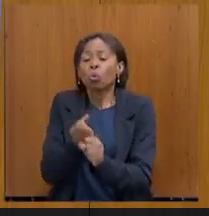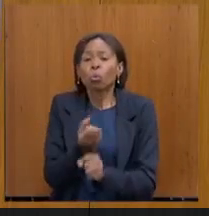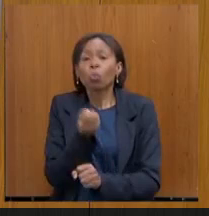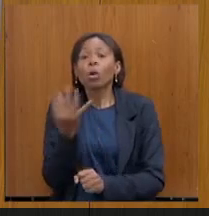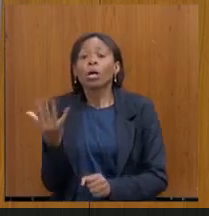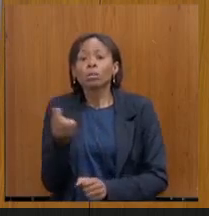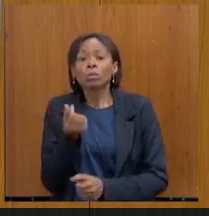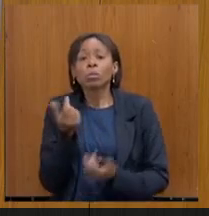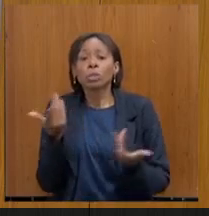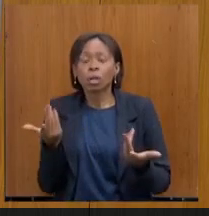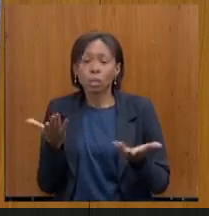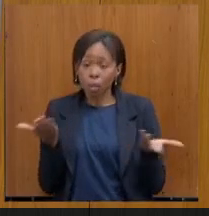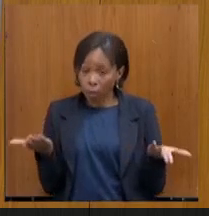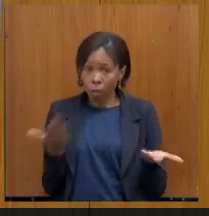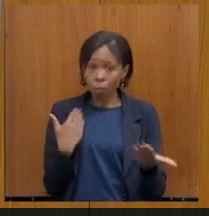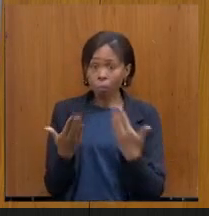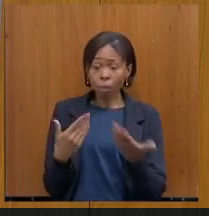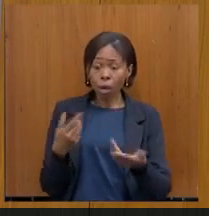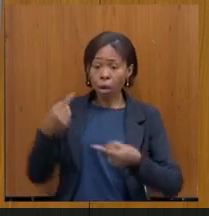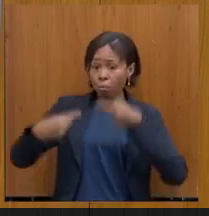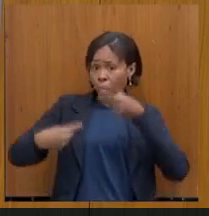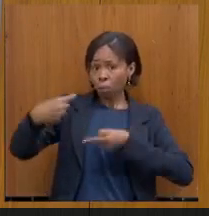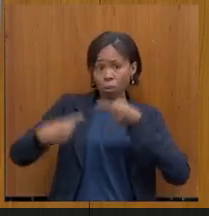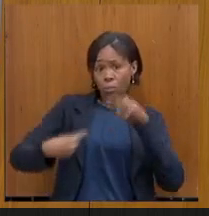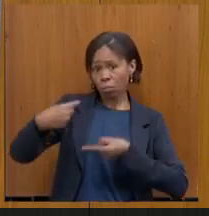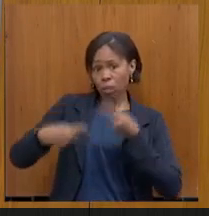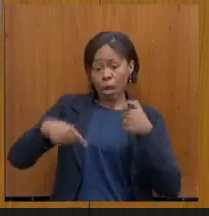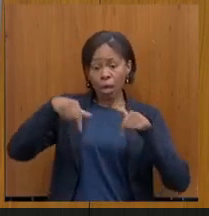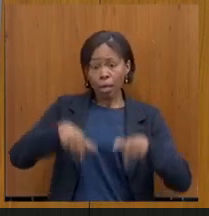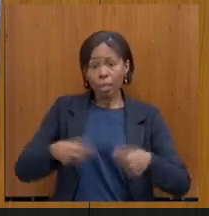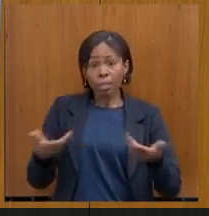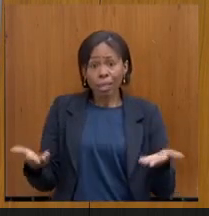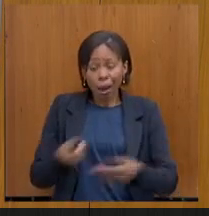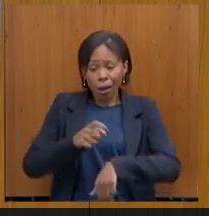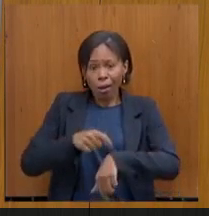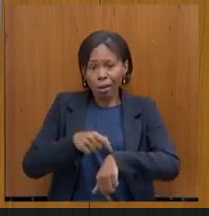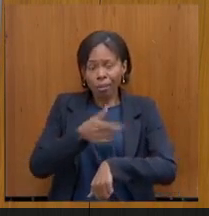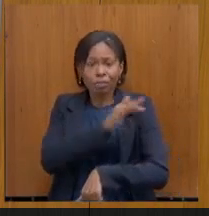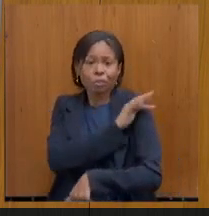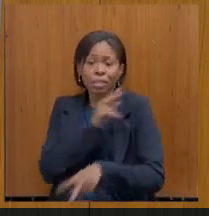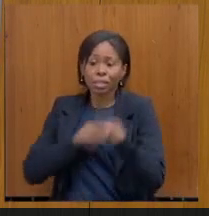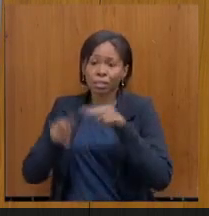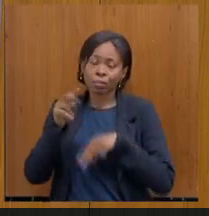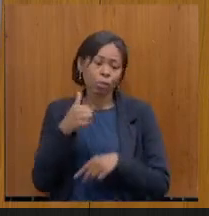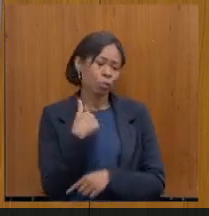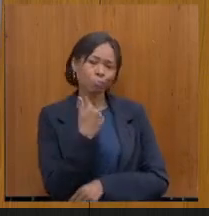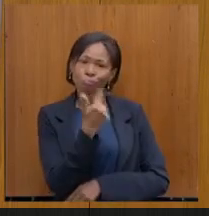requerendo o senhor aqui. Nós estamos no debate de uma fiscalização do Assembleia Fiscalista. Eu não teria ele aqui.